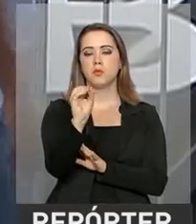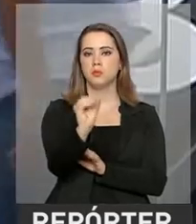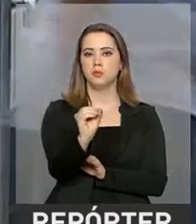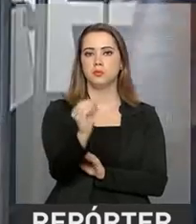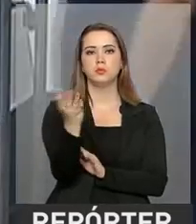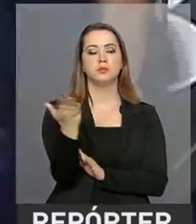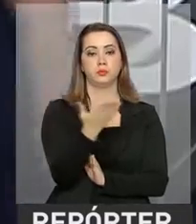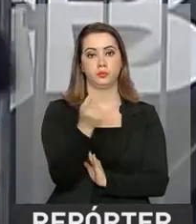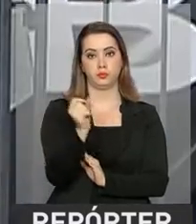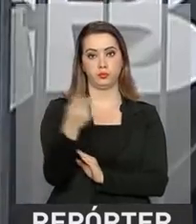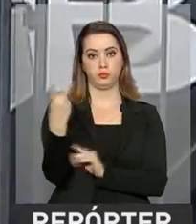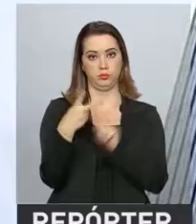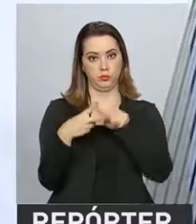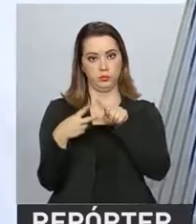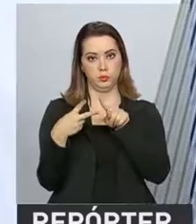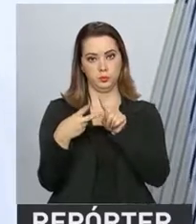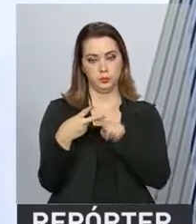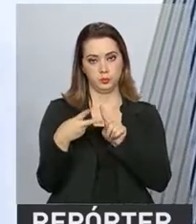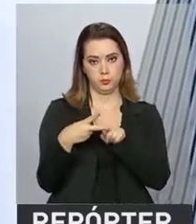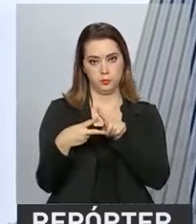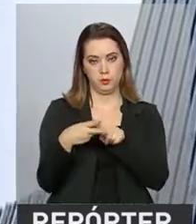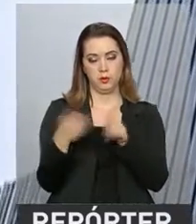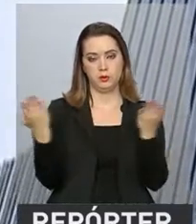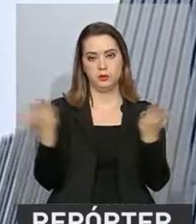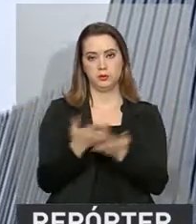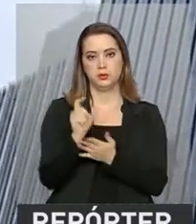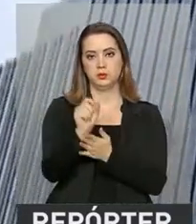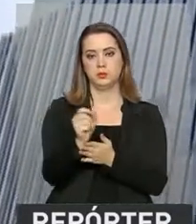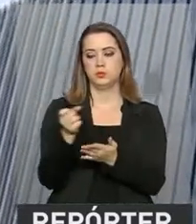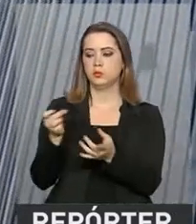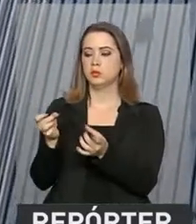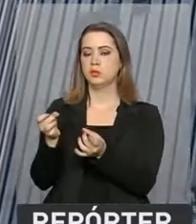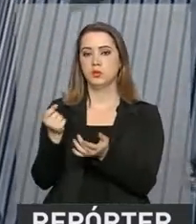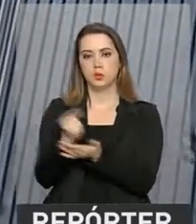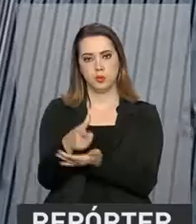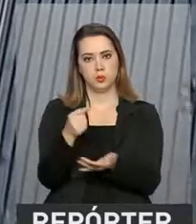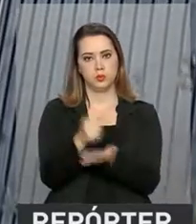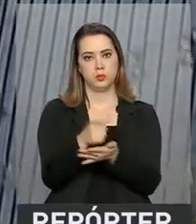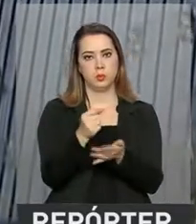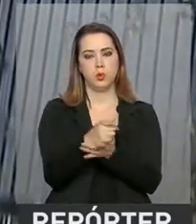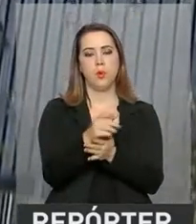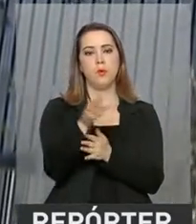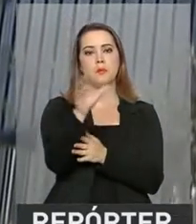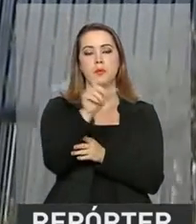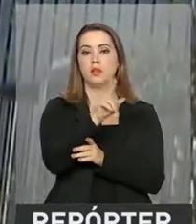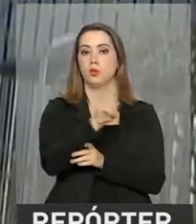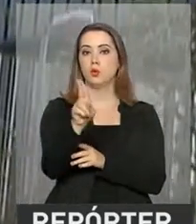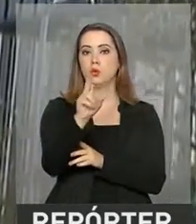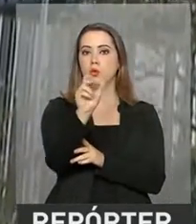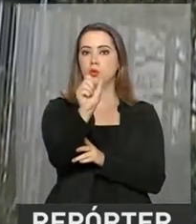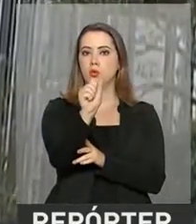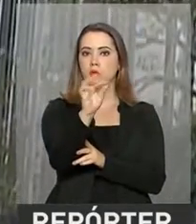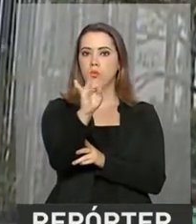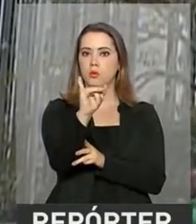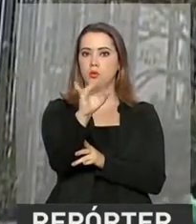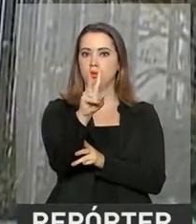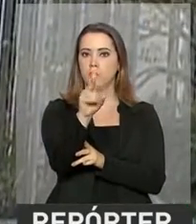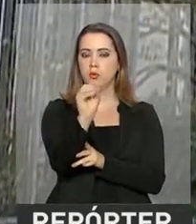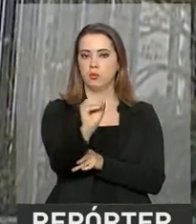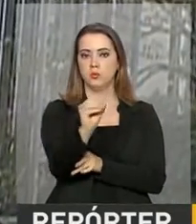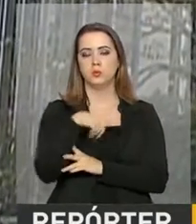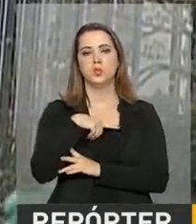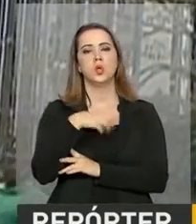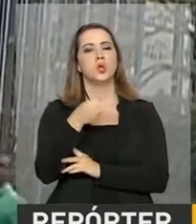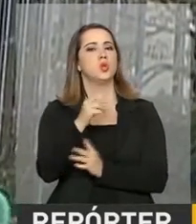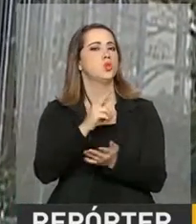financiamento do BNDES. A primeira voltada para a compra de ativos, que são bens de valor que as empresas possuem. Serão R$ 5